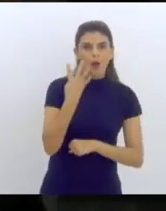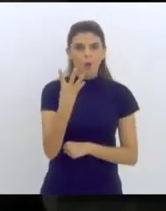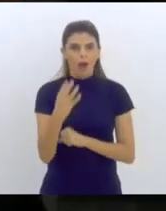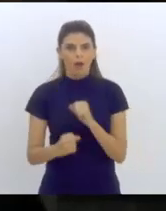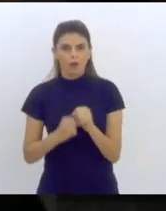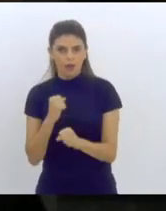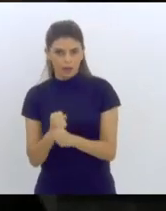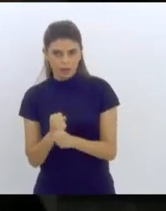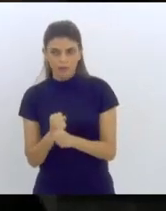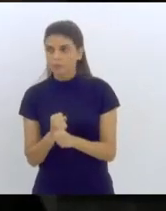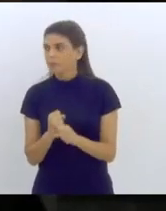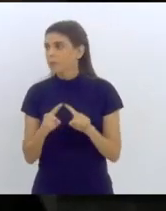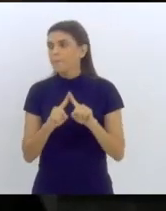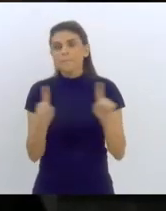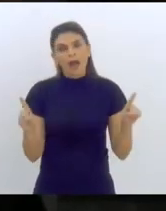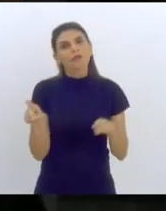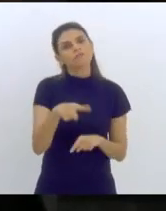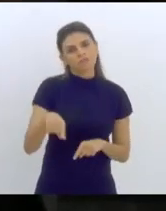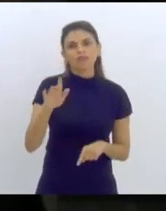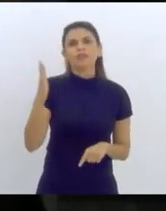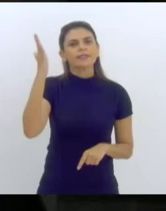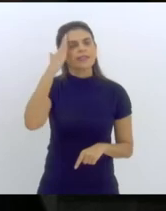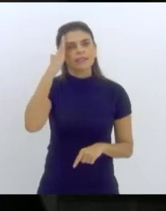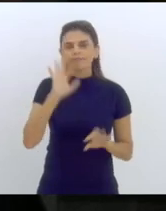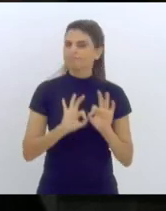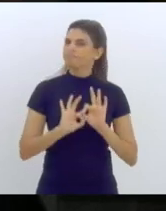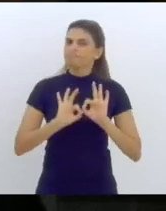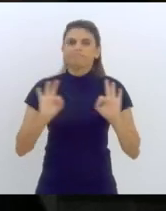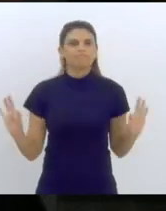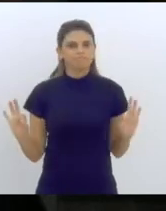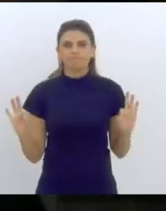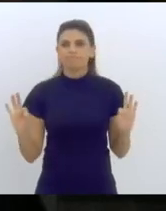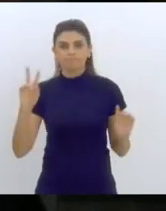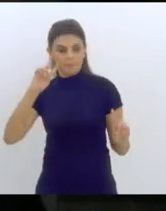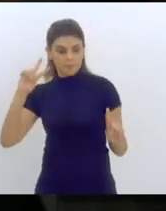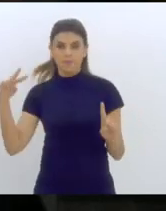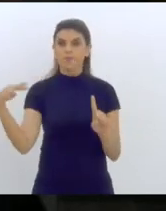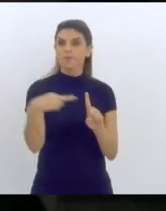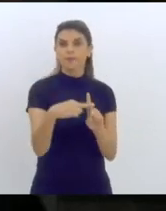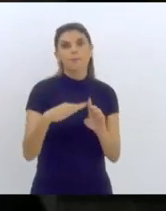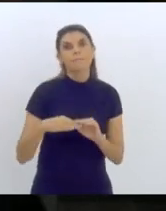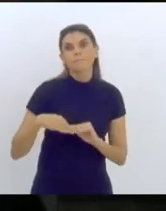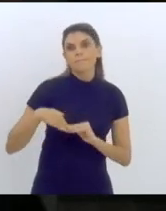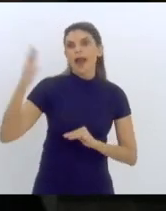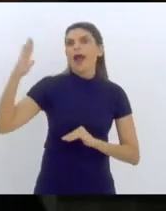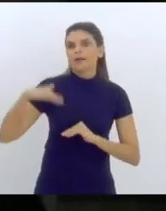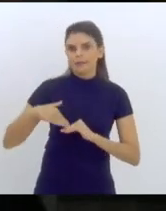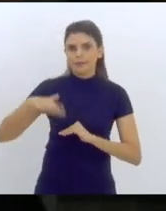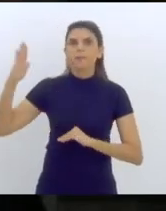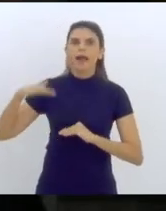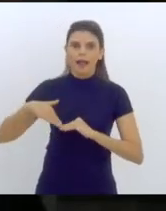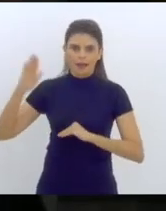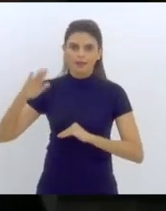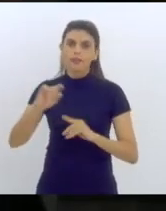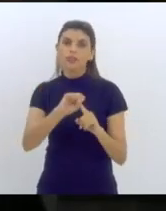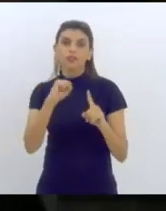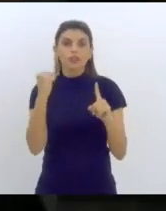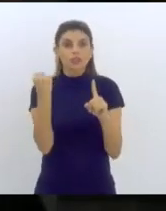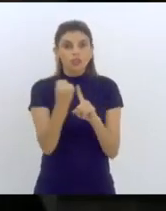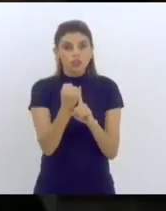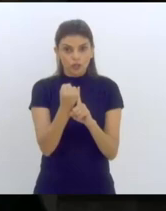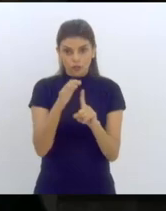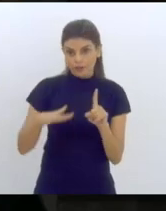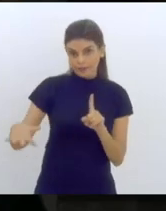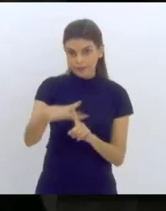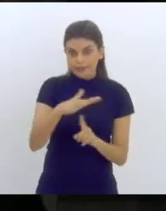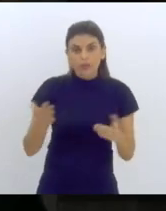Mas, você opõe o plano com uma ótica até maior que essa. Mas, como a sociedade hoje,